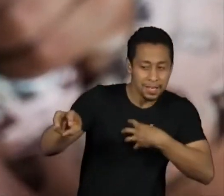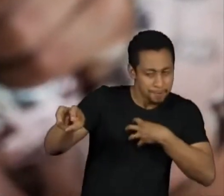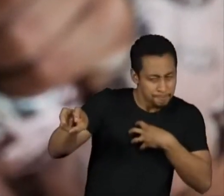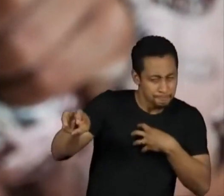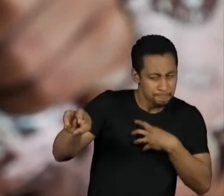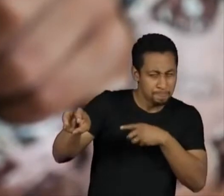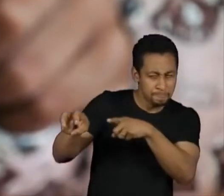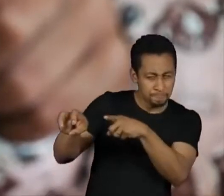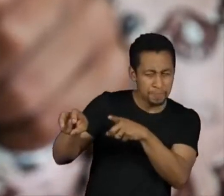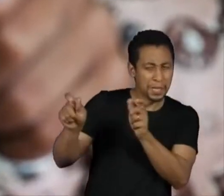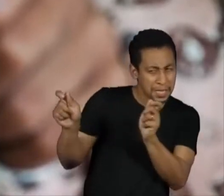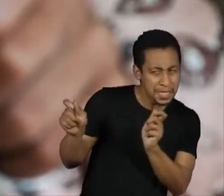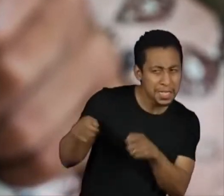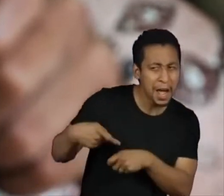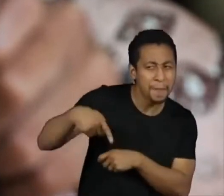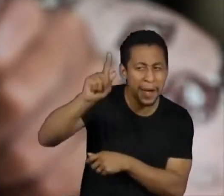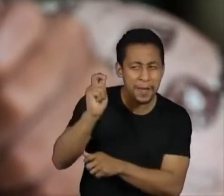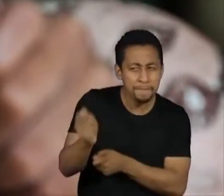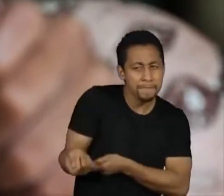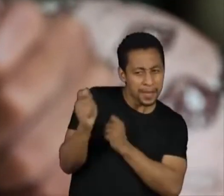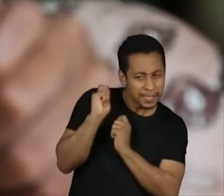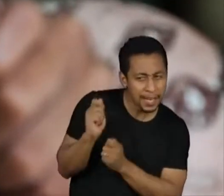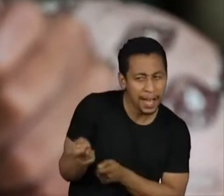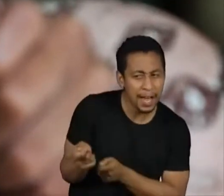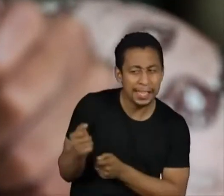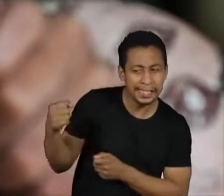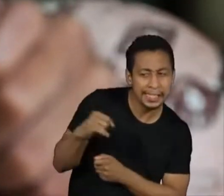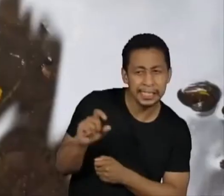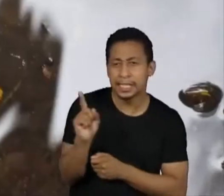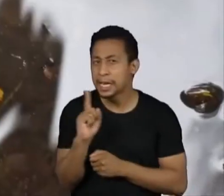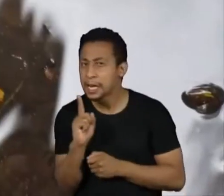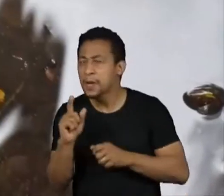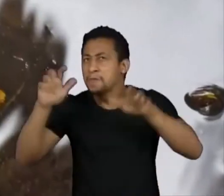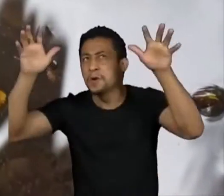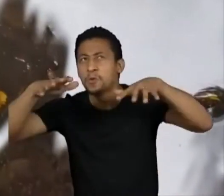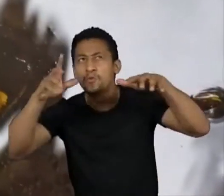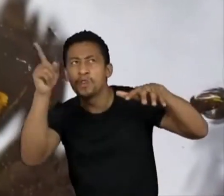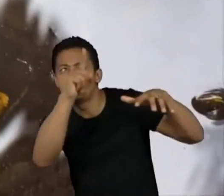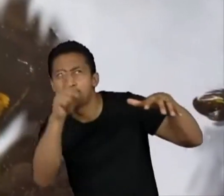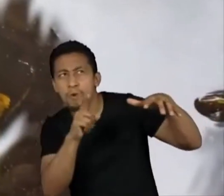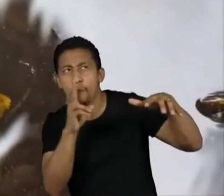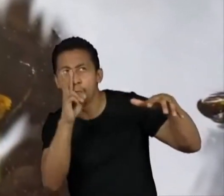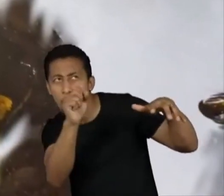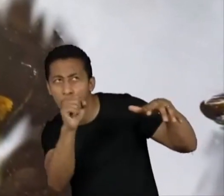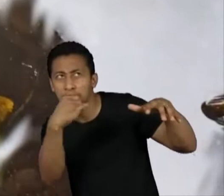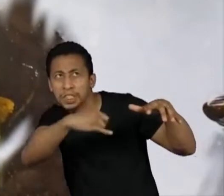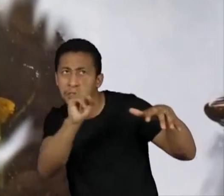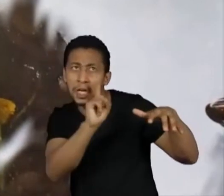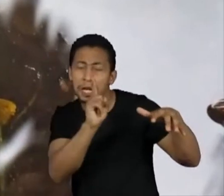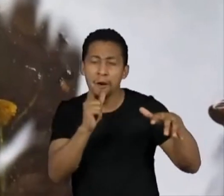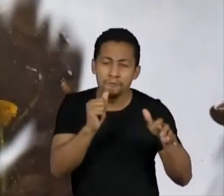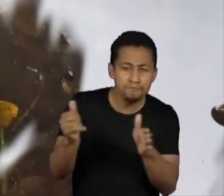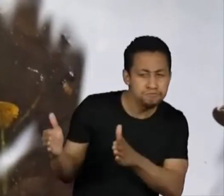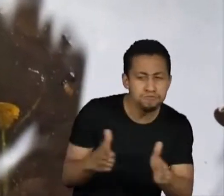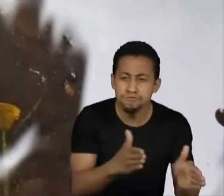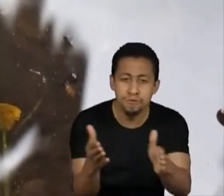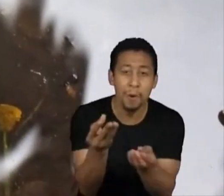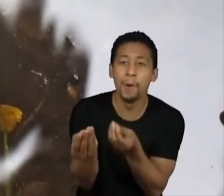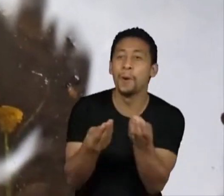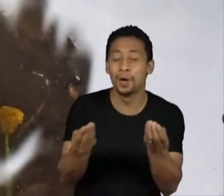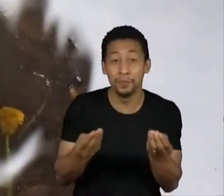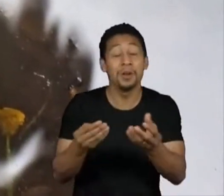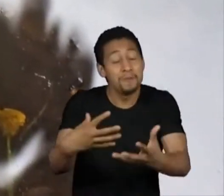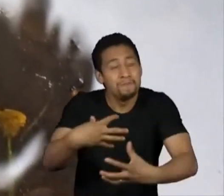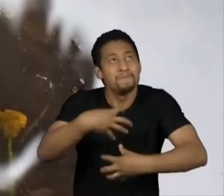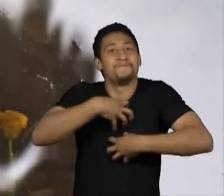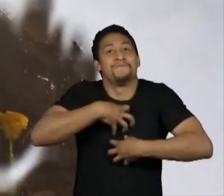pescar, se vai ser possível sair para estudar. Então, o que me fez reconectar com a minha própria natureza. A gente